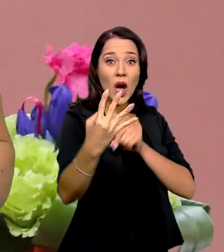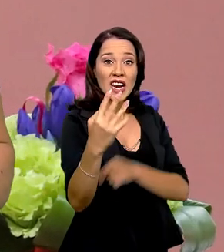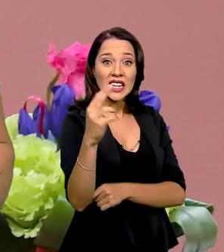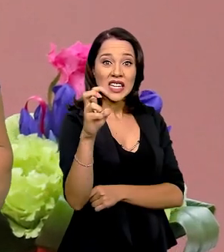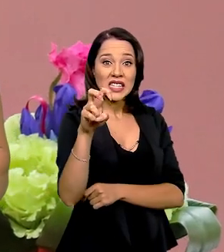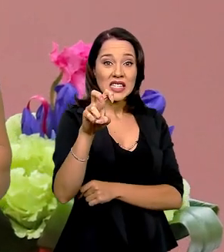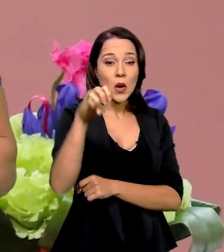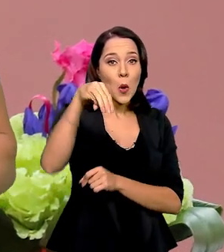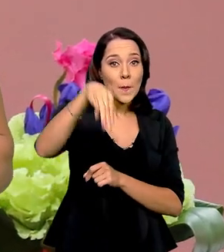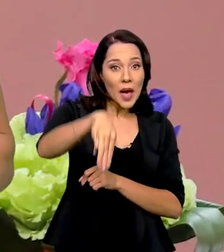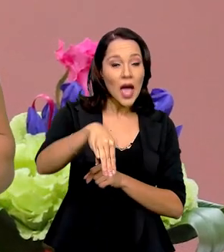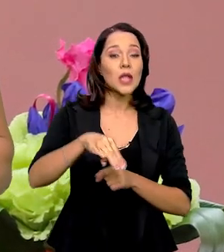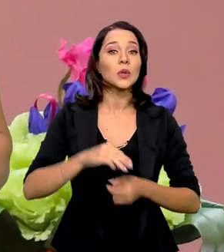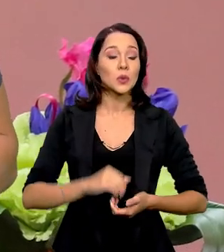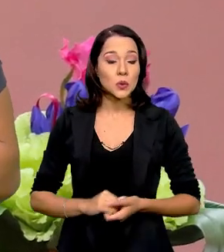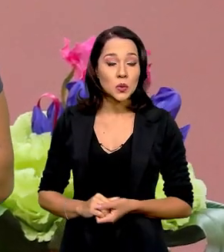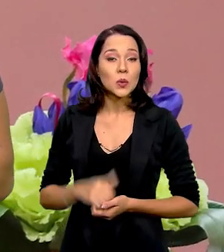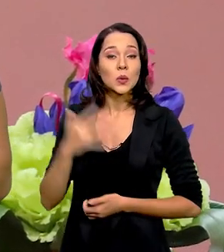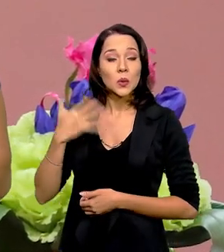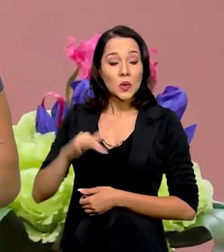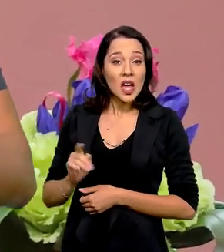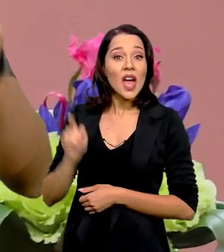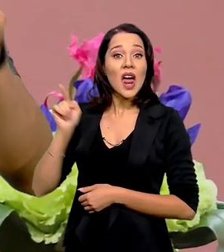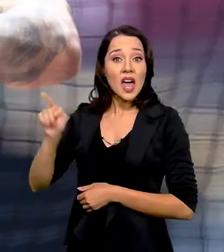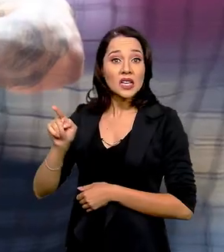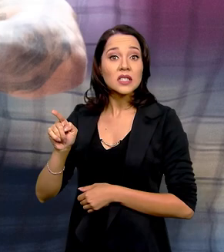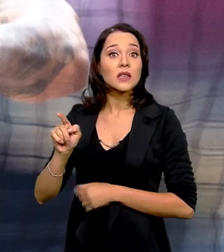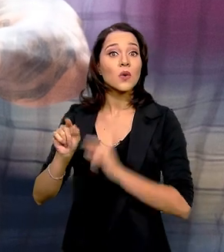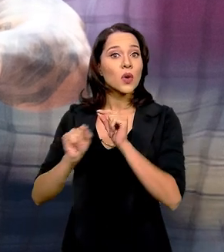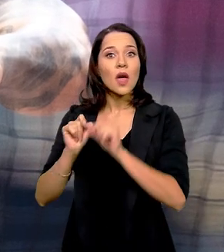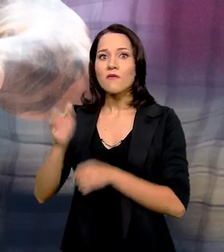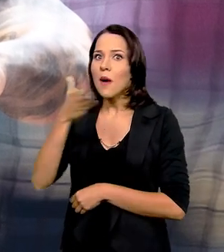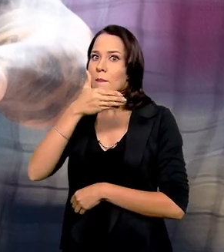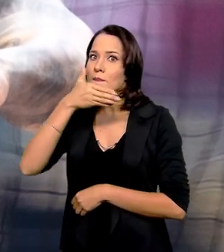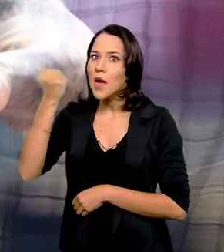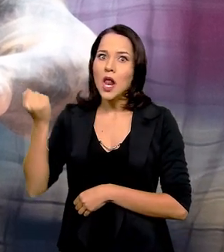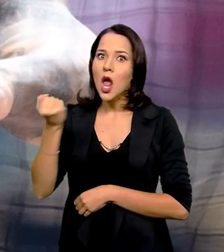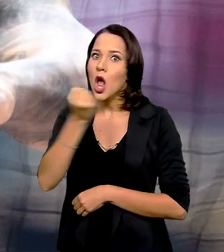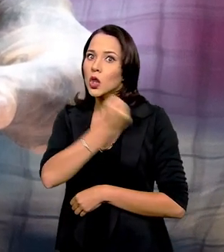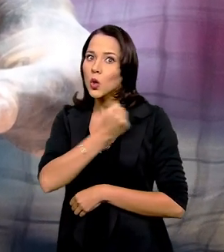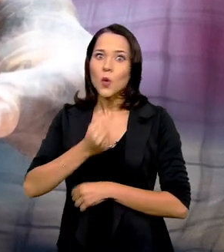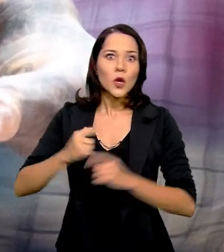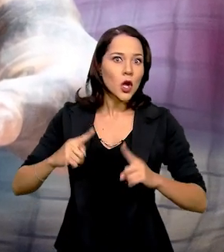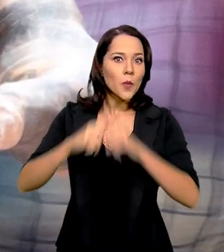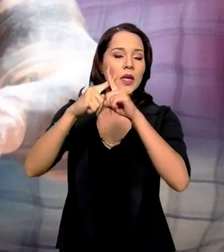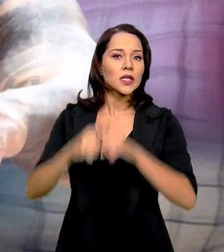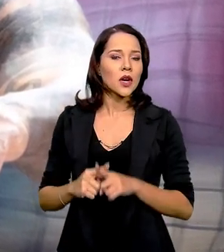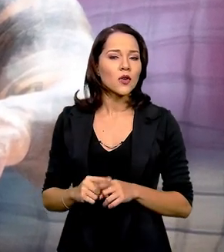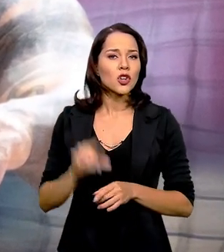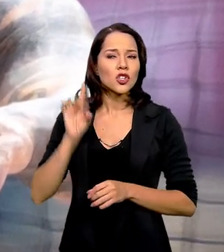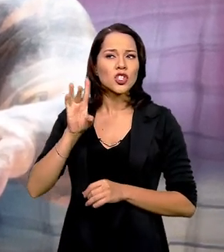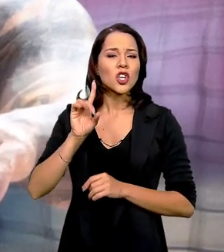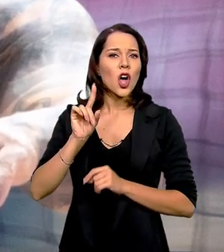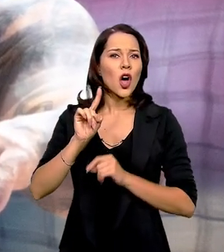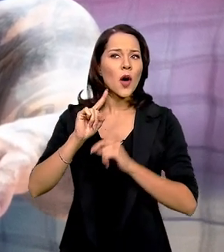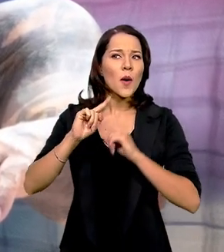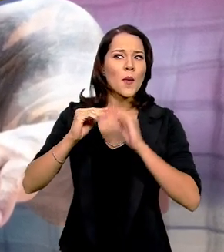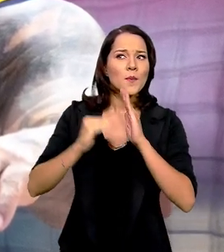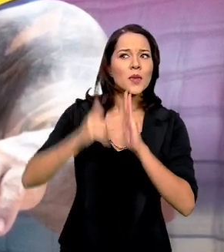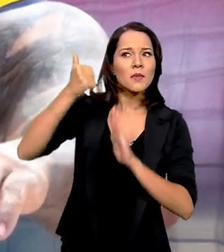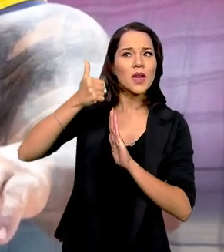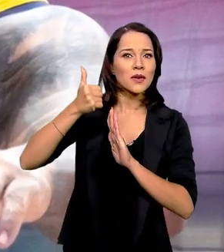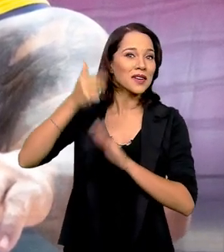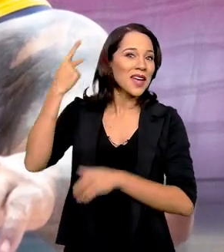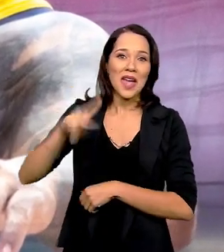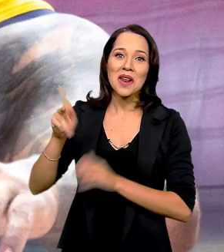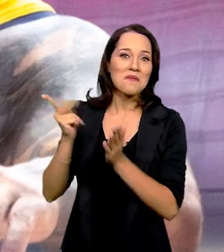45 metros e 59 centímetros. Essa foi a melhor marca da competição, ficando na frente